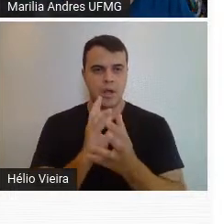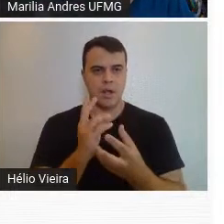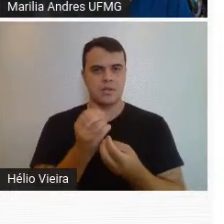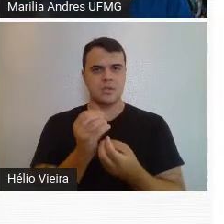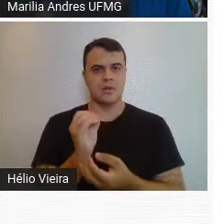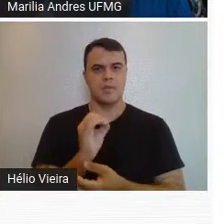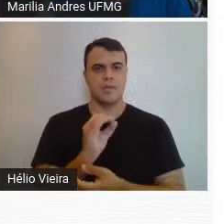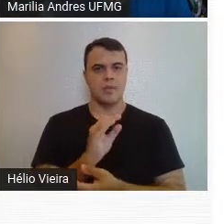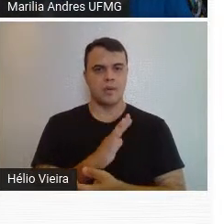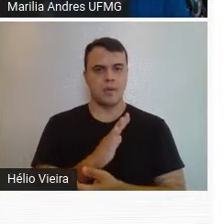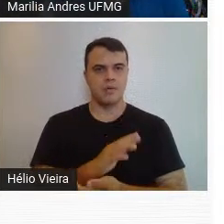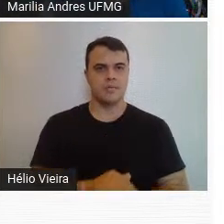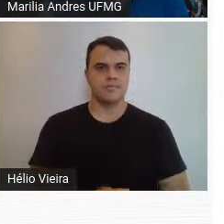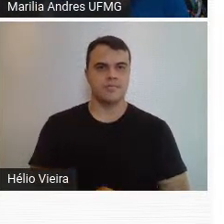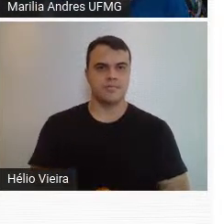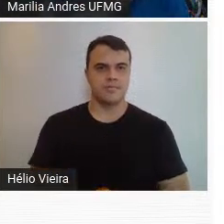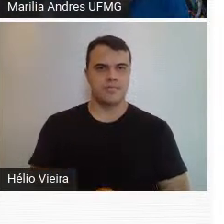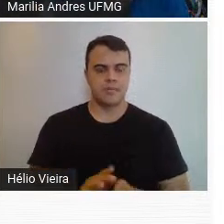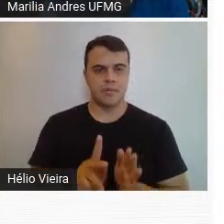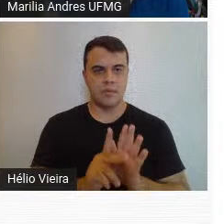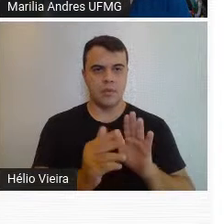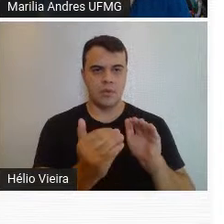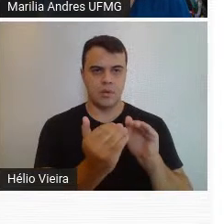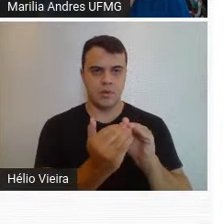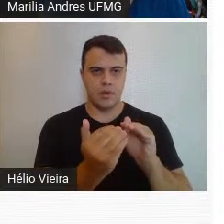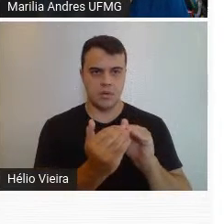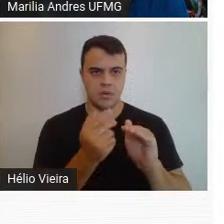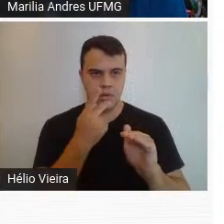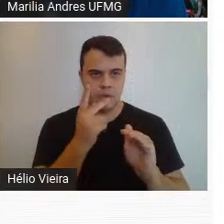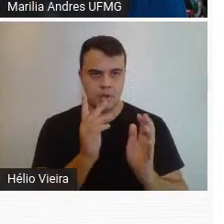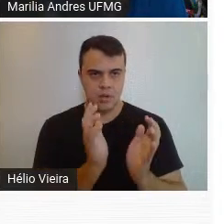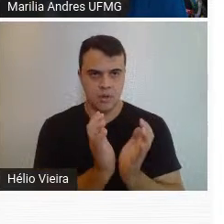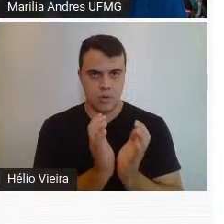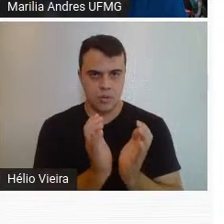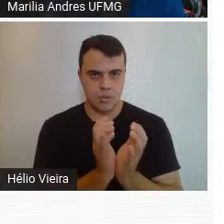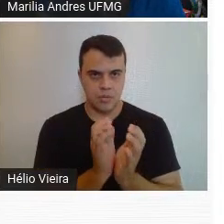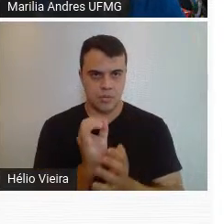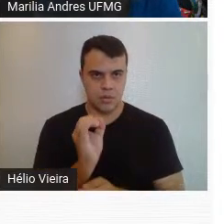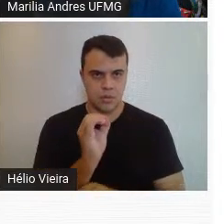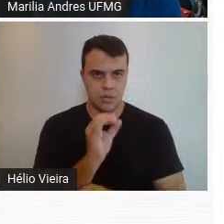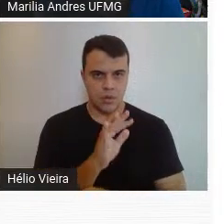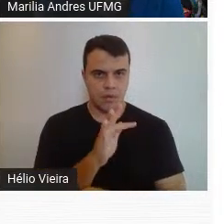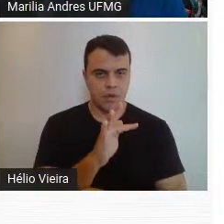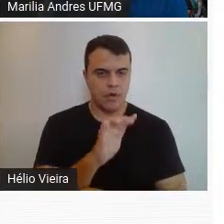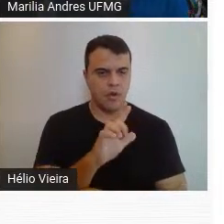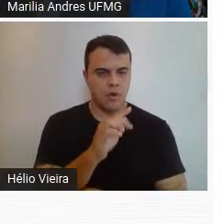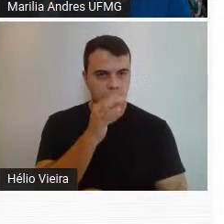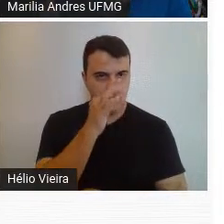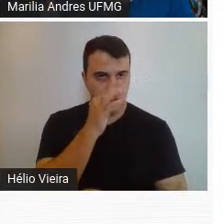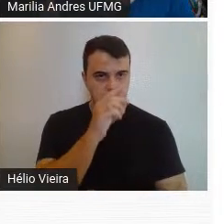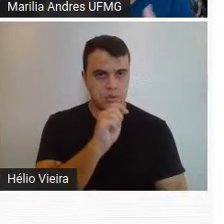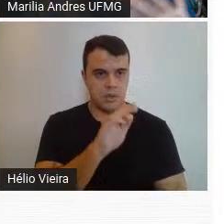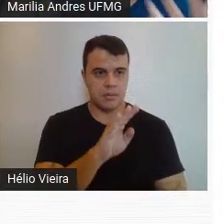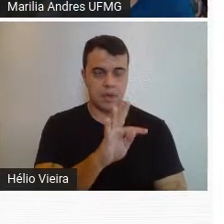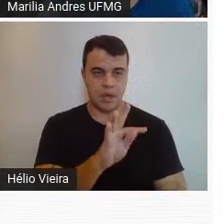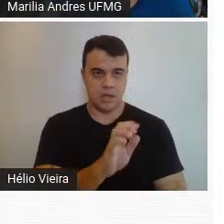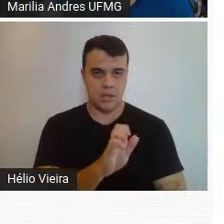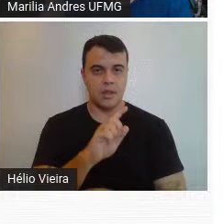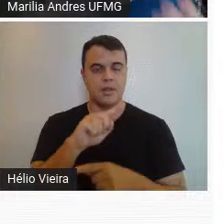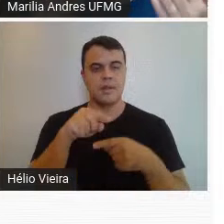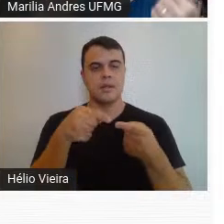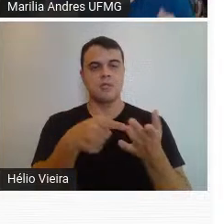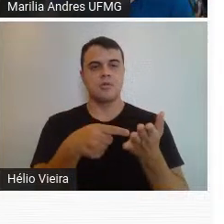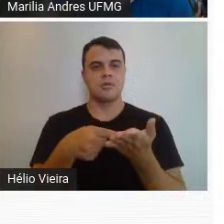modernos ligadas, que é chamado Grupo Nova Flor de Abacate. E depois ele foi